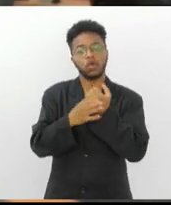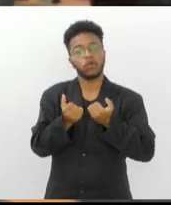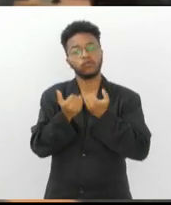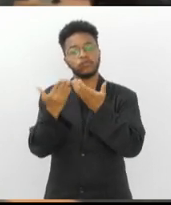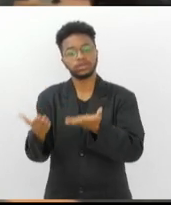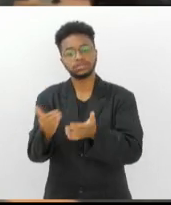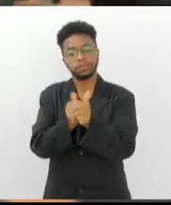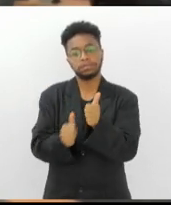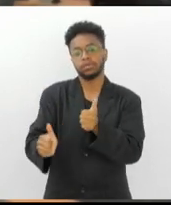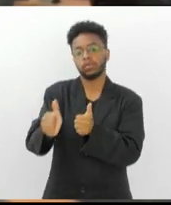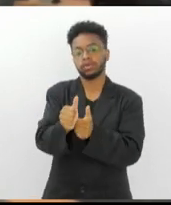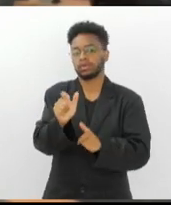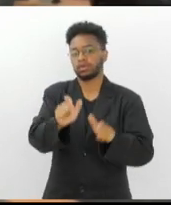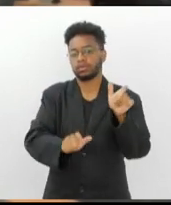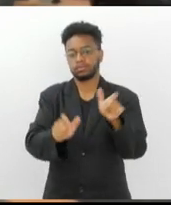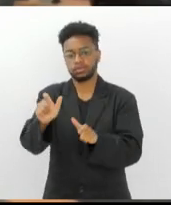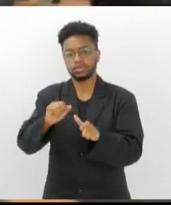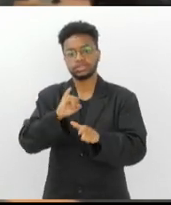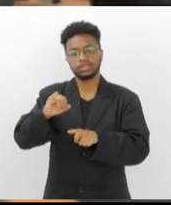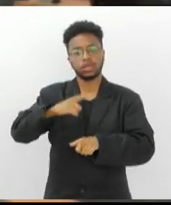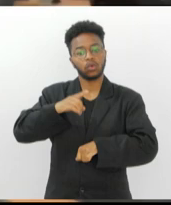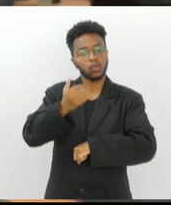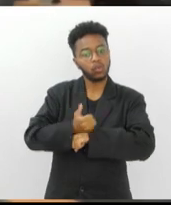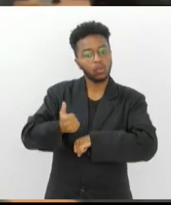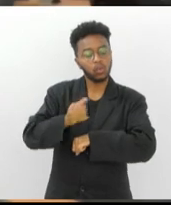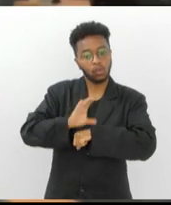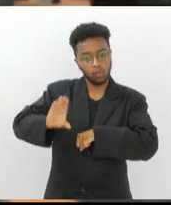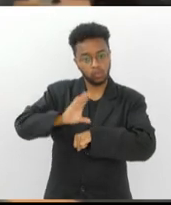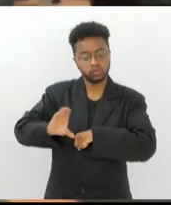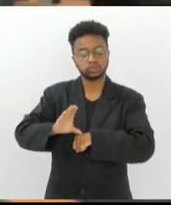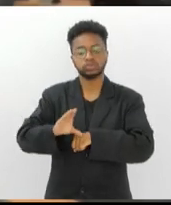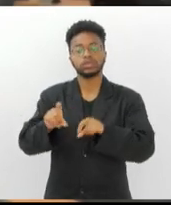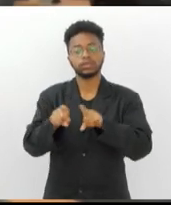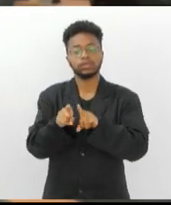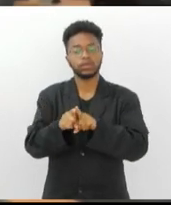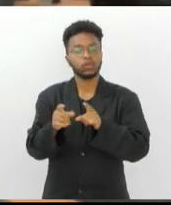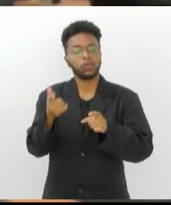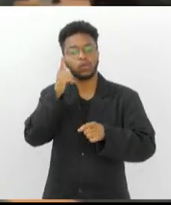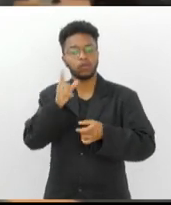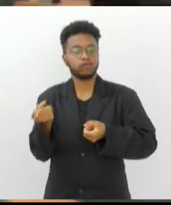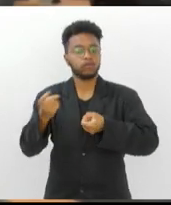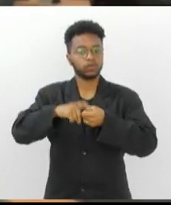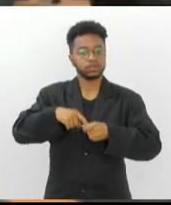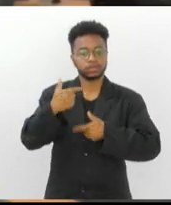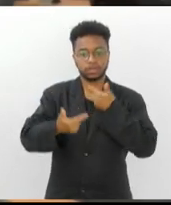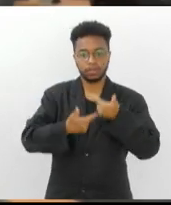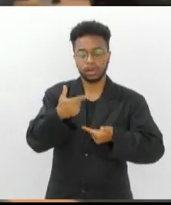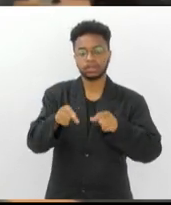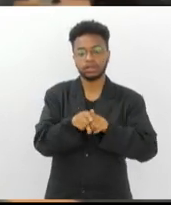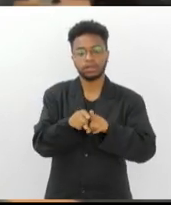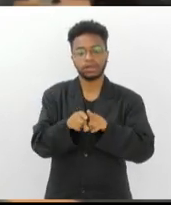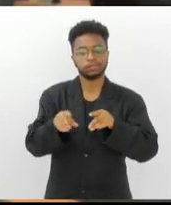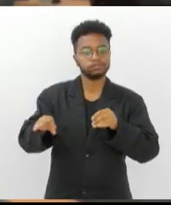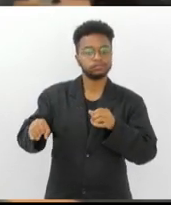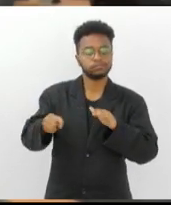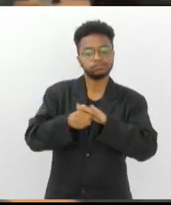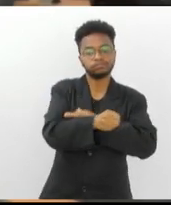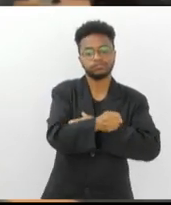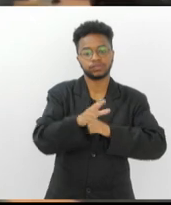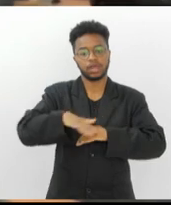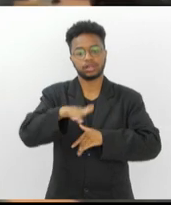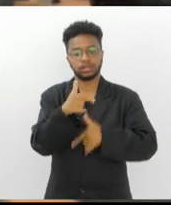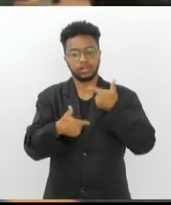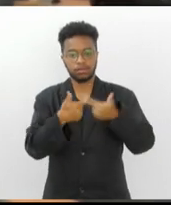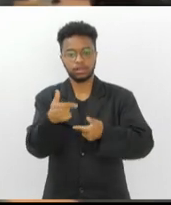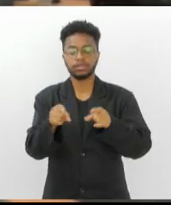prioridade nesses cursos profissionalizantes para a retomada dessas pessoas no mercado de trabalho ou para a inserção dessas pessoas no mercado de trabalho. E o projeto também